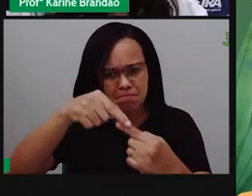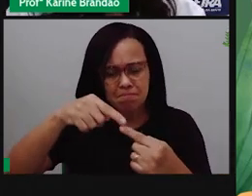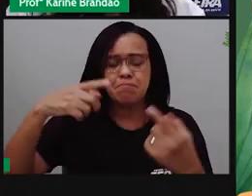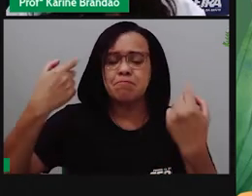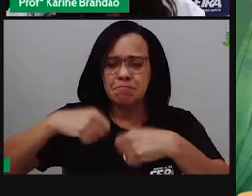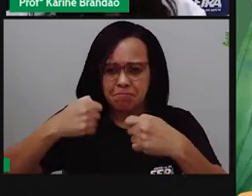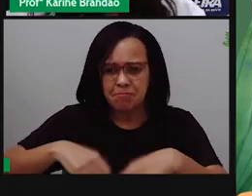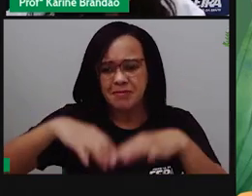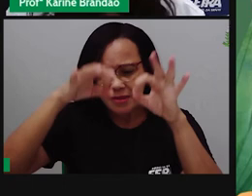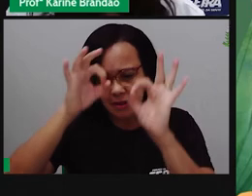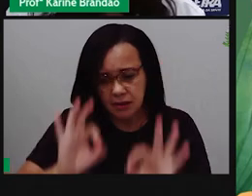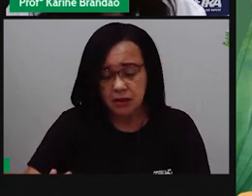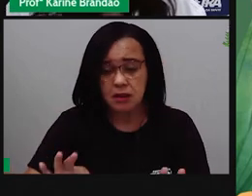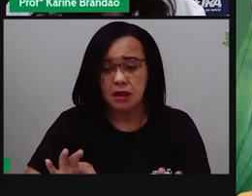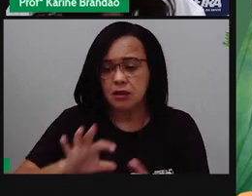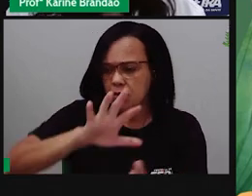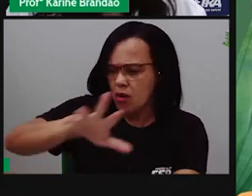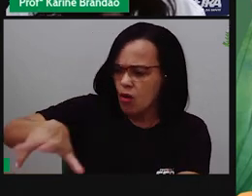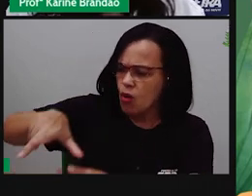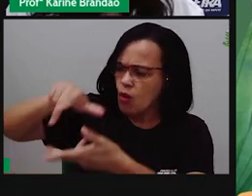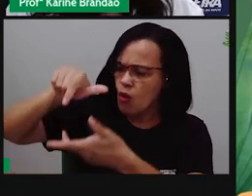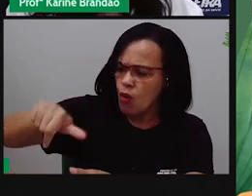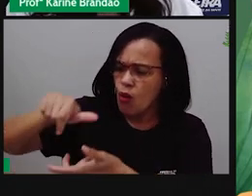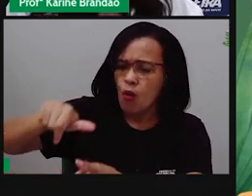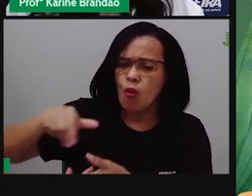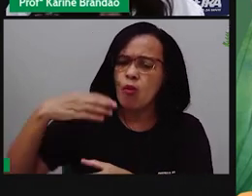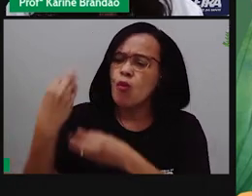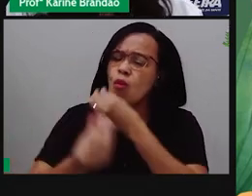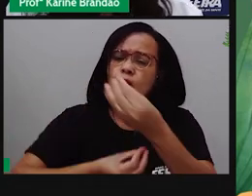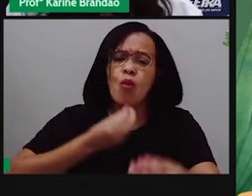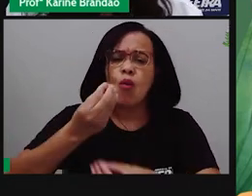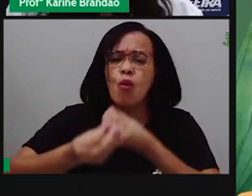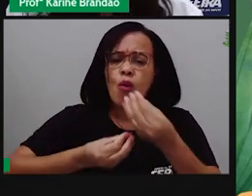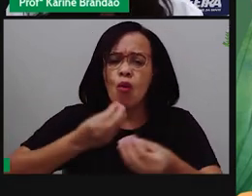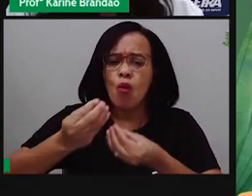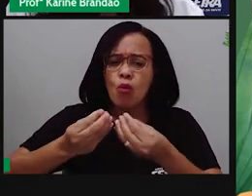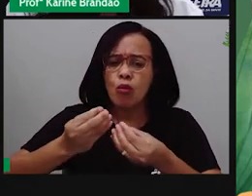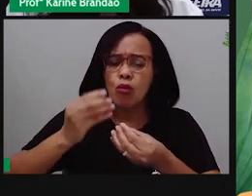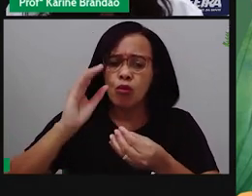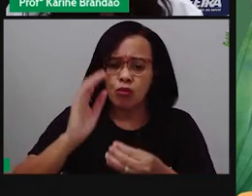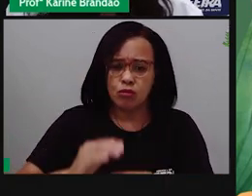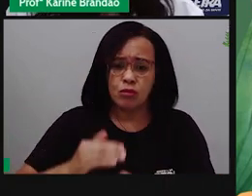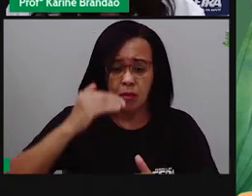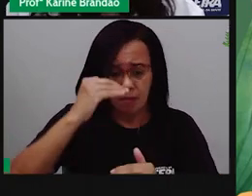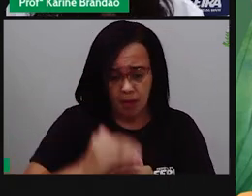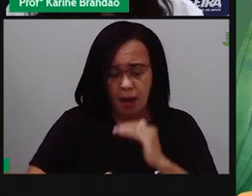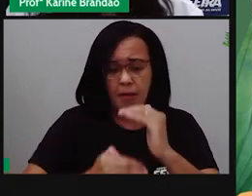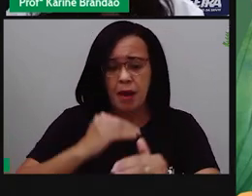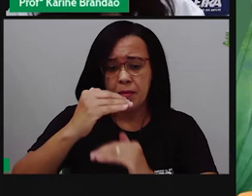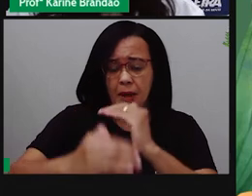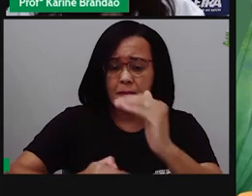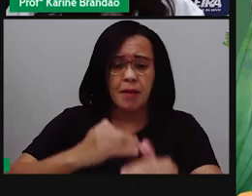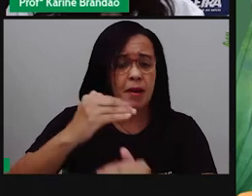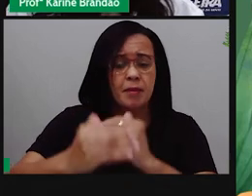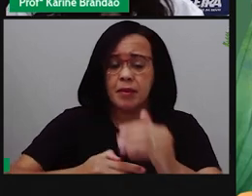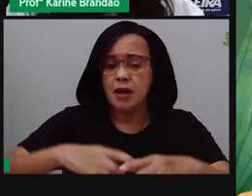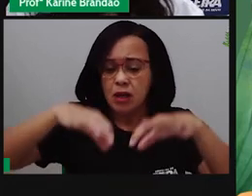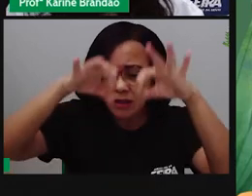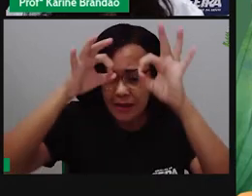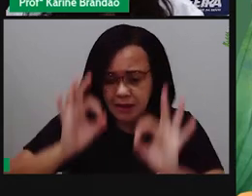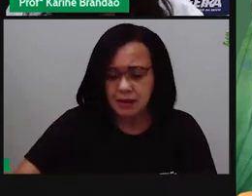que eu vivo, que nós vivemos, possa ser cada dia com mais equidade, mais justo,